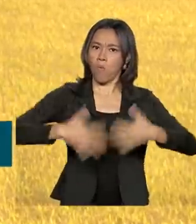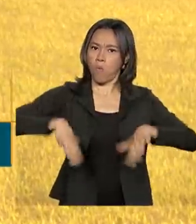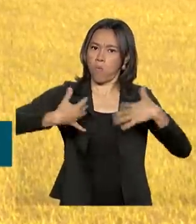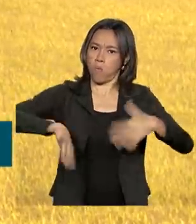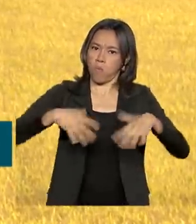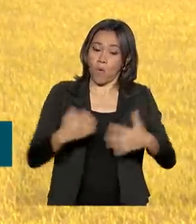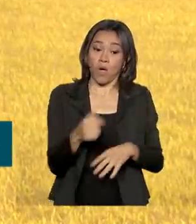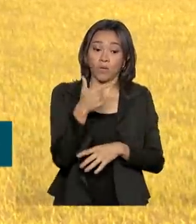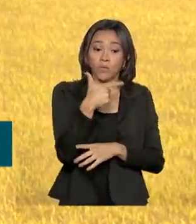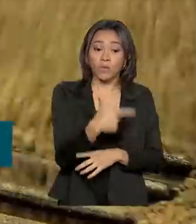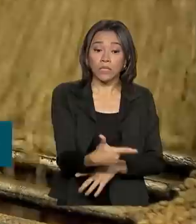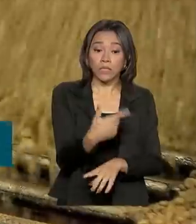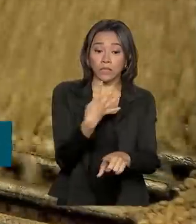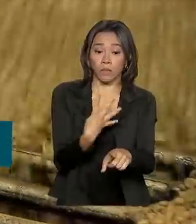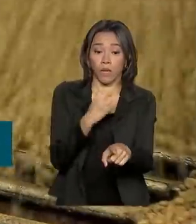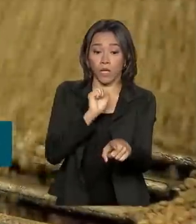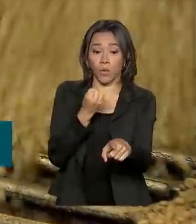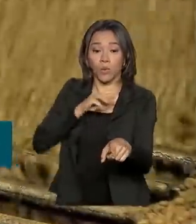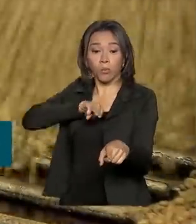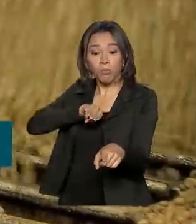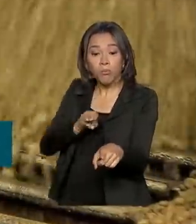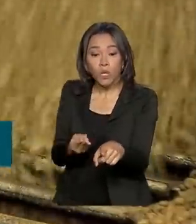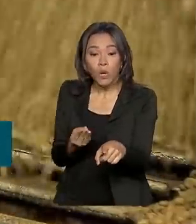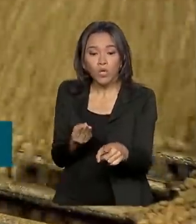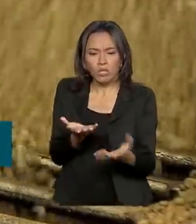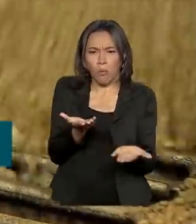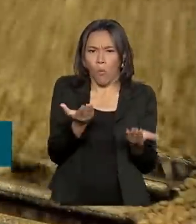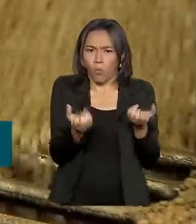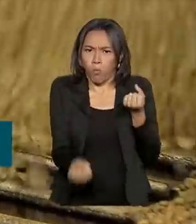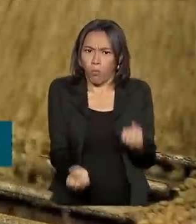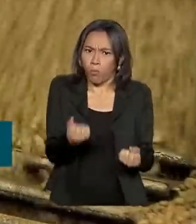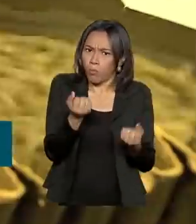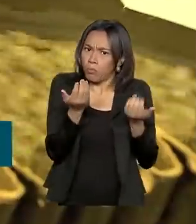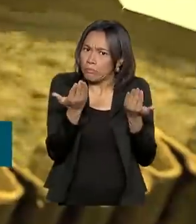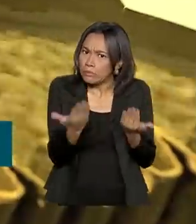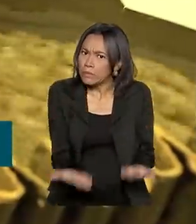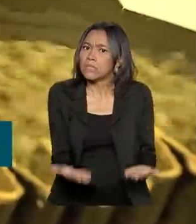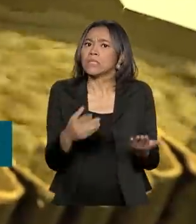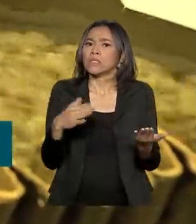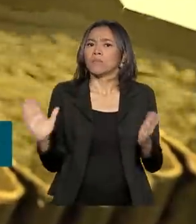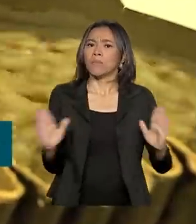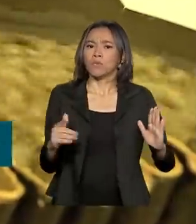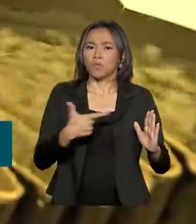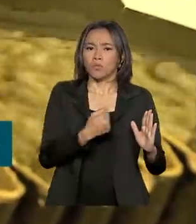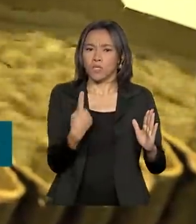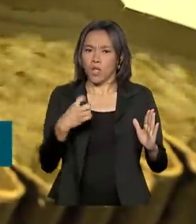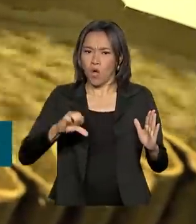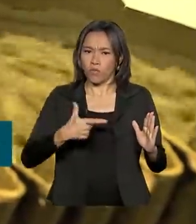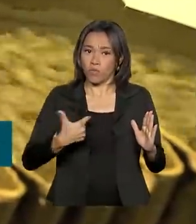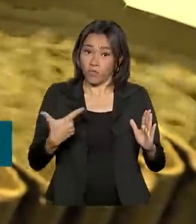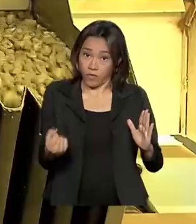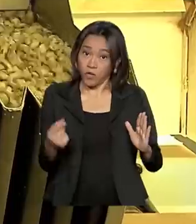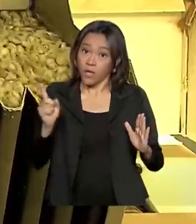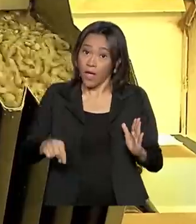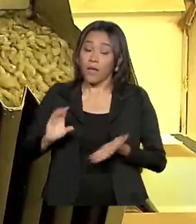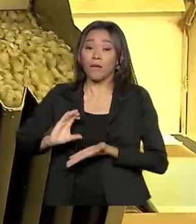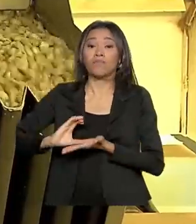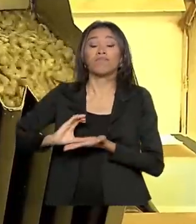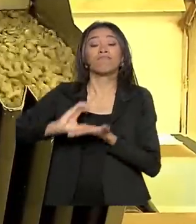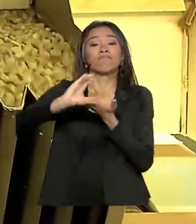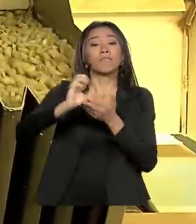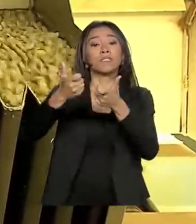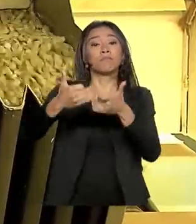248 milhões de toneladas para a safra 2019 e 2020 é da Conab, a